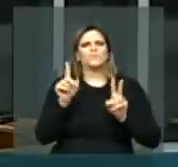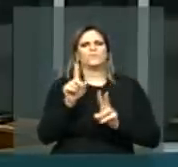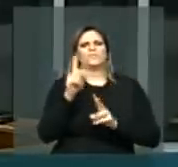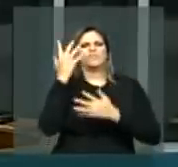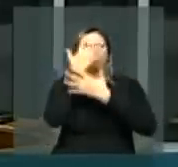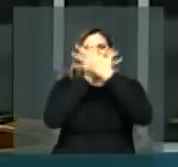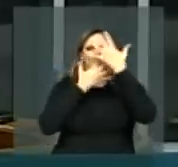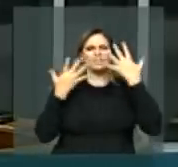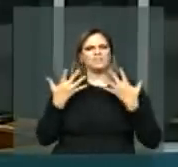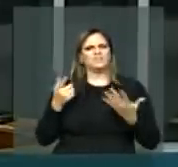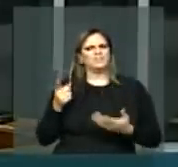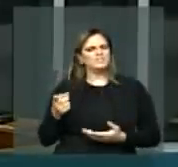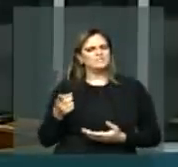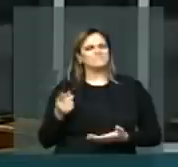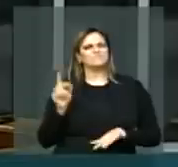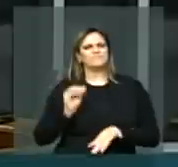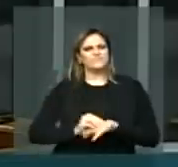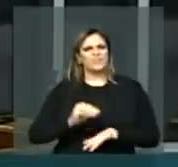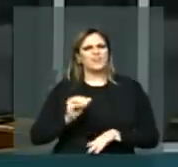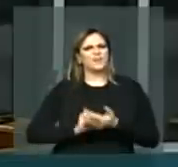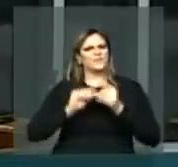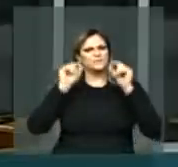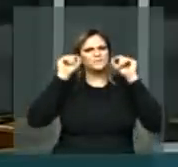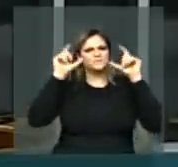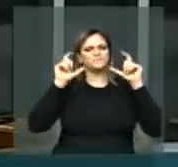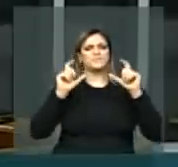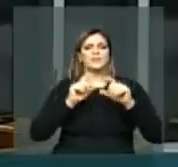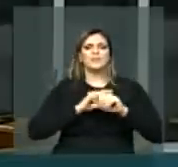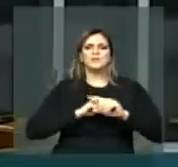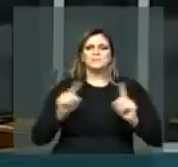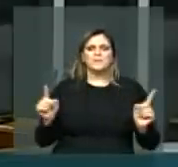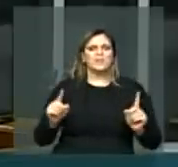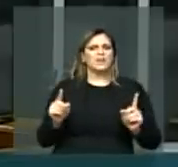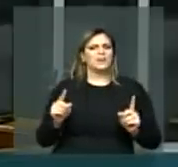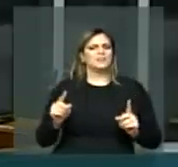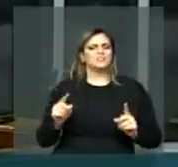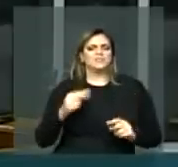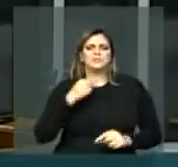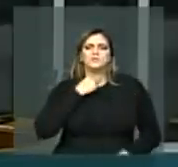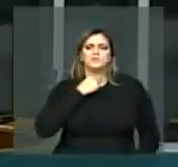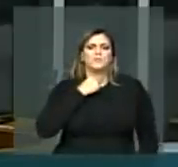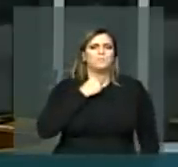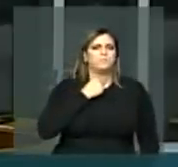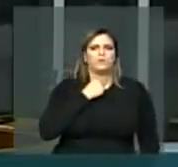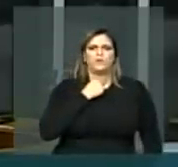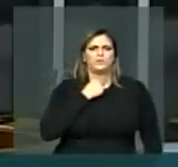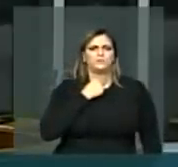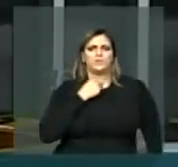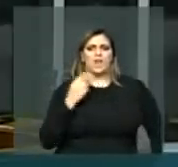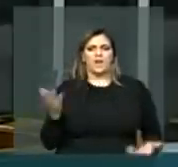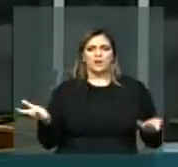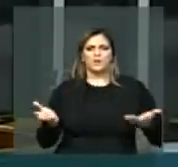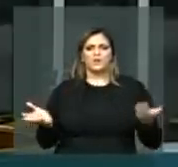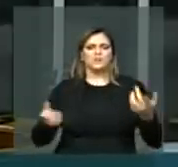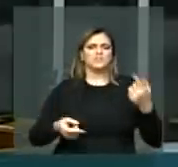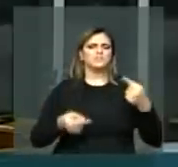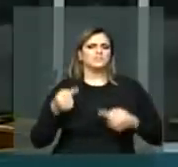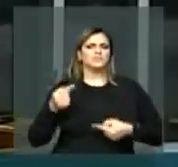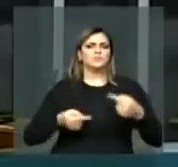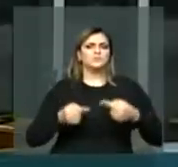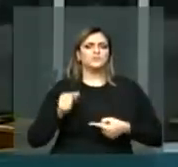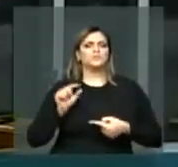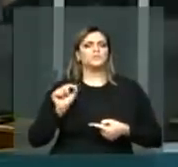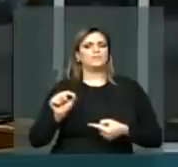realidade. Porém, sob nenhum argumento podemos, nesta discussão, nos